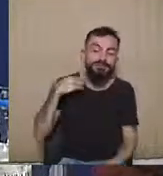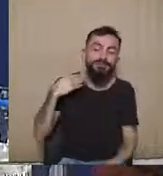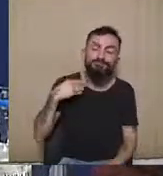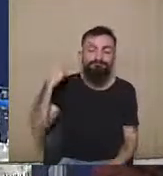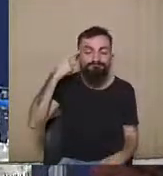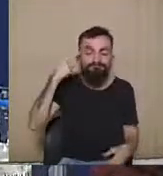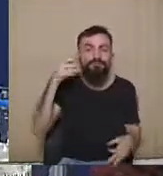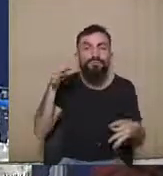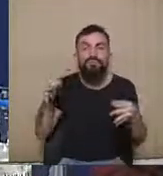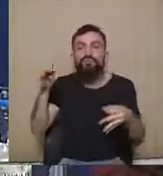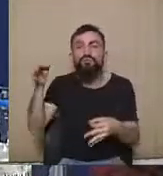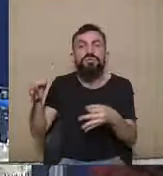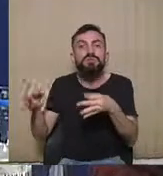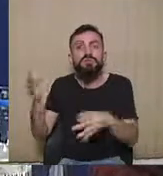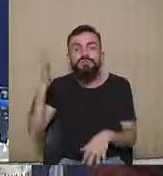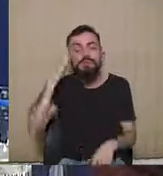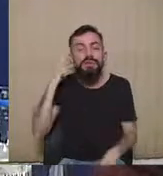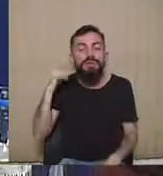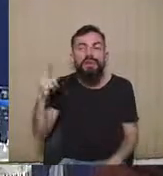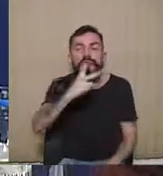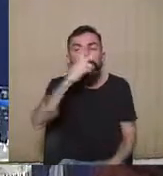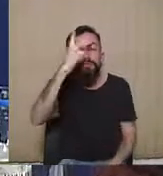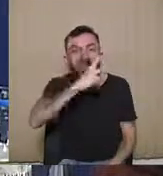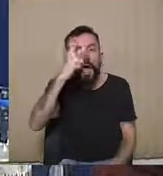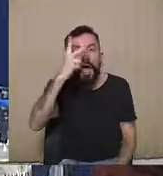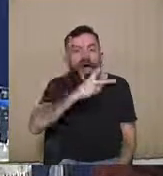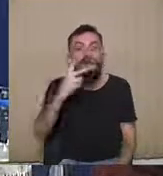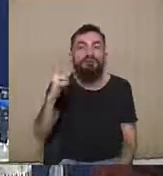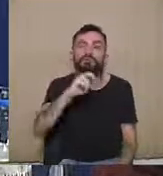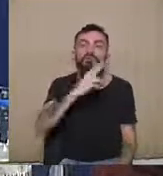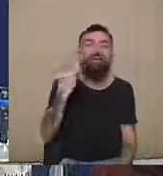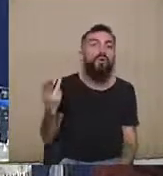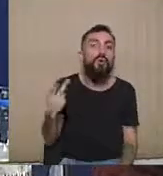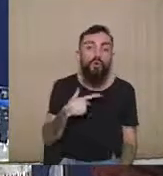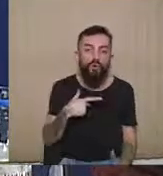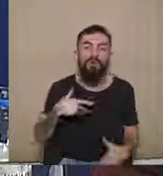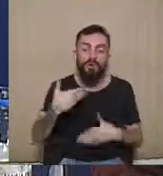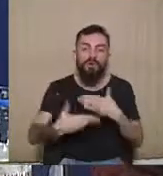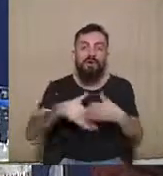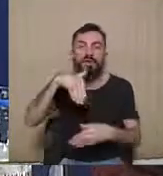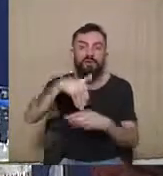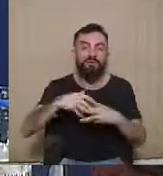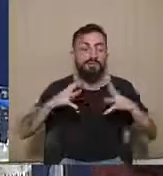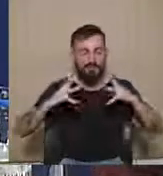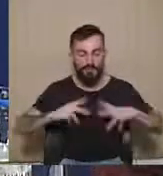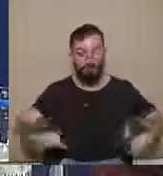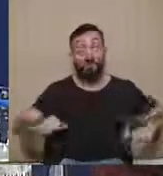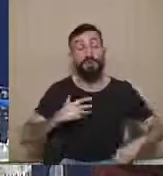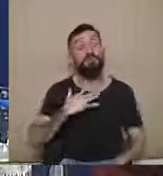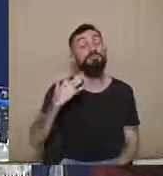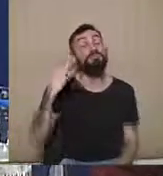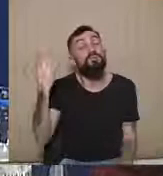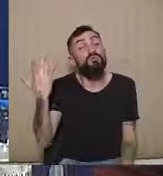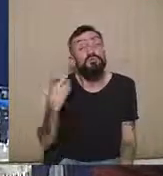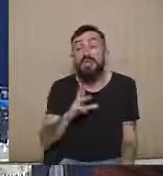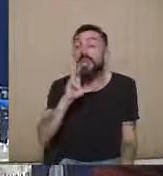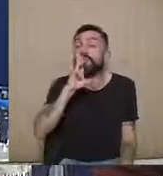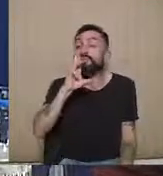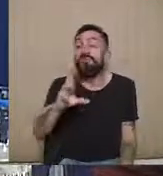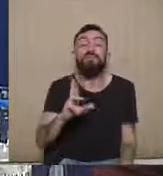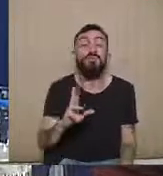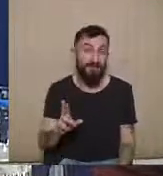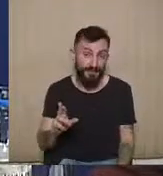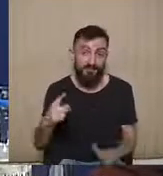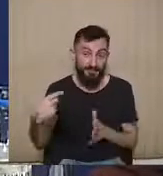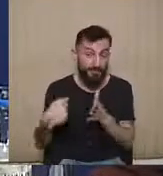e sobre o impacto desses fatos na lisura das eleições. Não sei se eu consegui responder ao senhor, porque é uma questão extremamente difícil. A